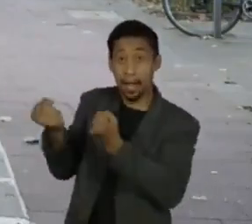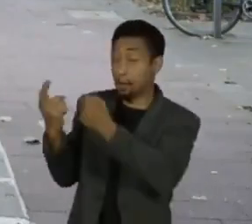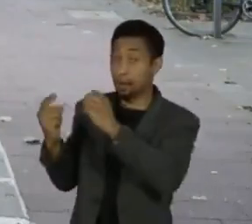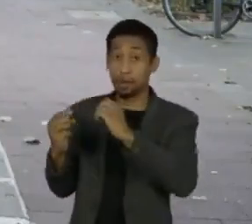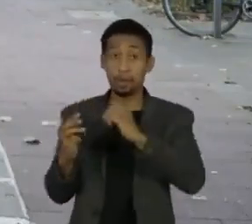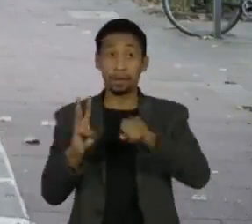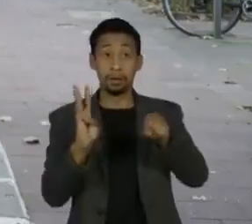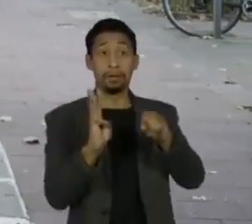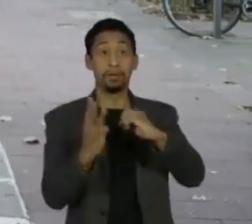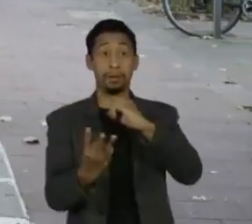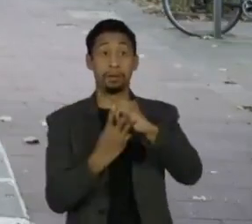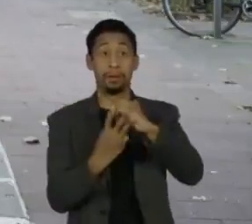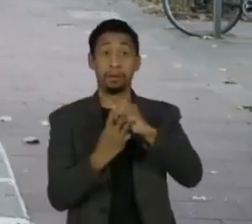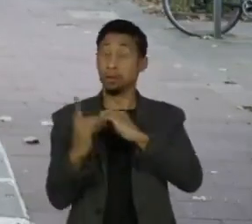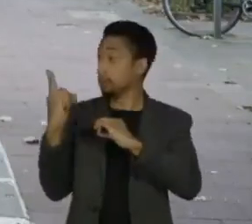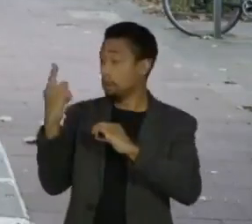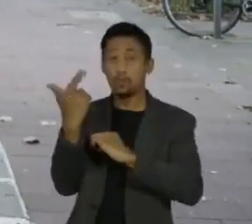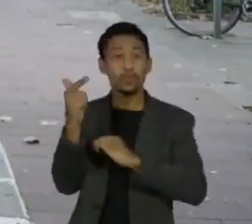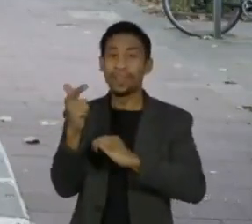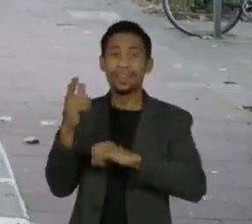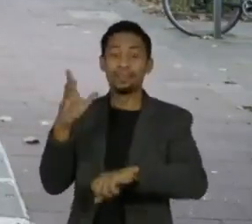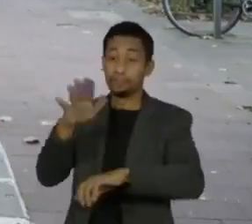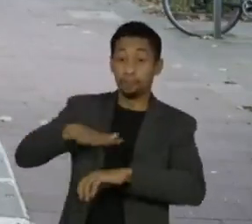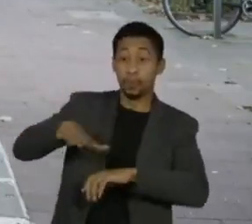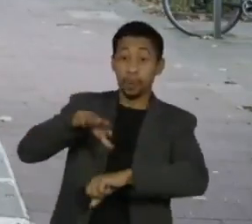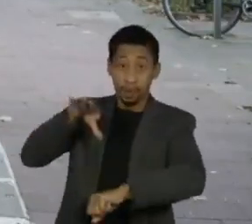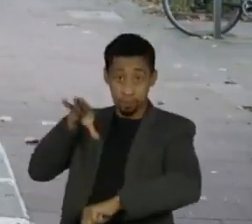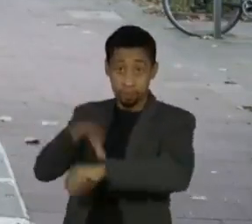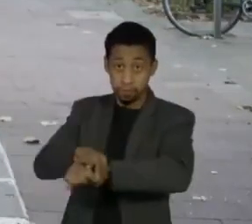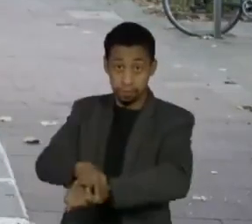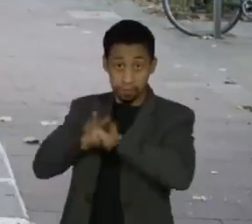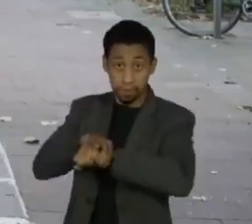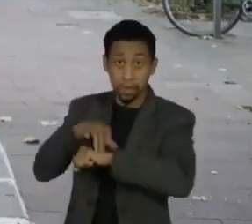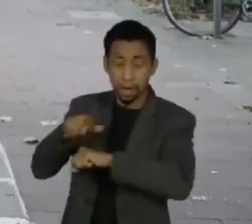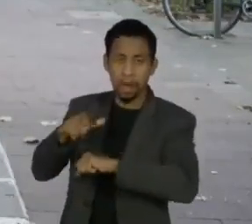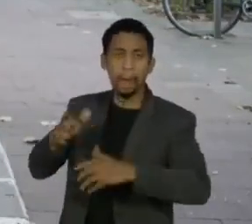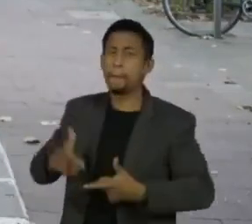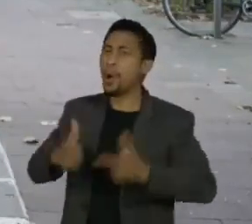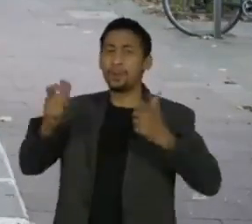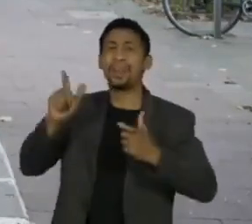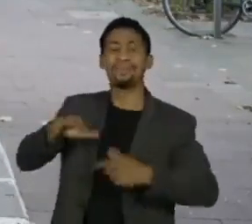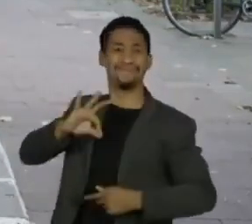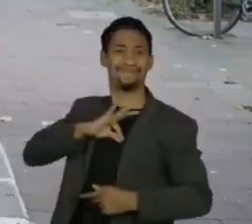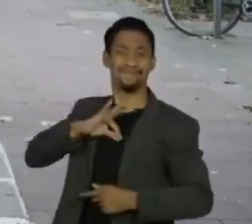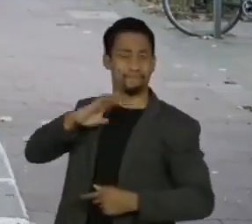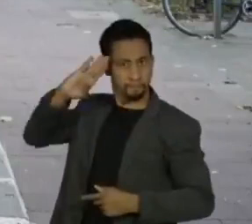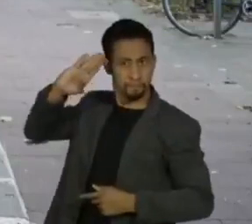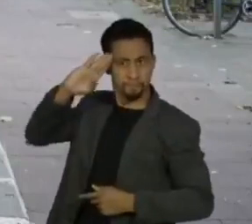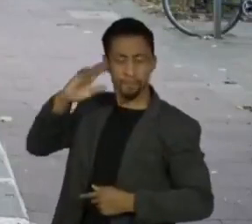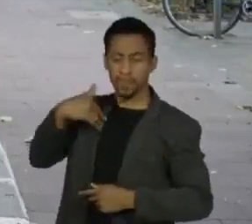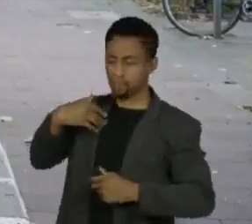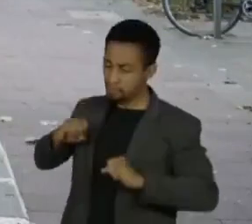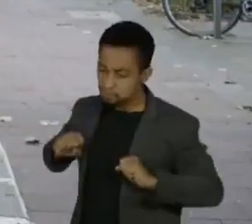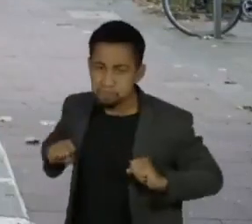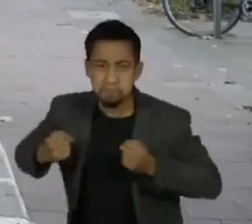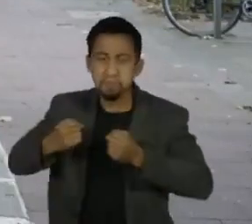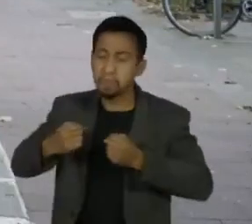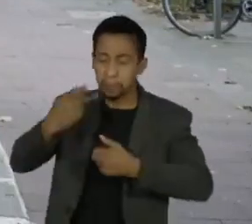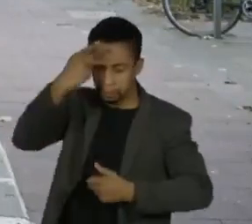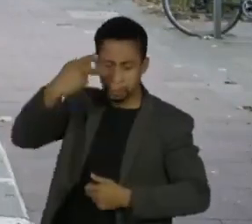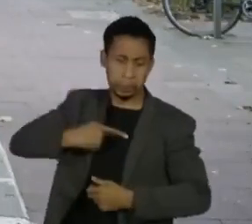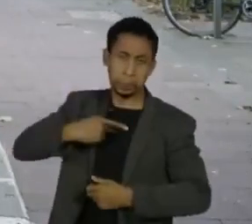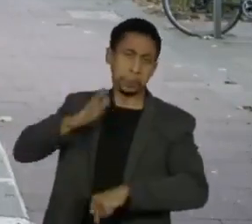Afirma que os membros da segurança industrial, vários deles militares da reserva, agiram por conta própria.